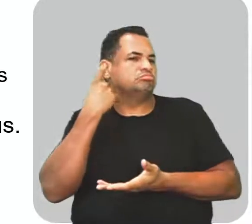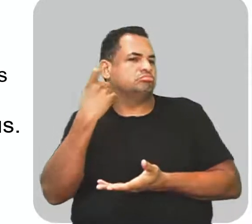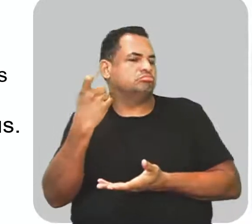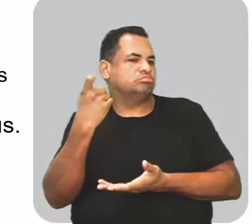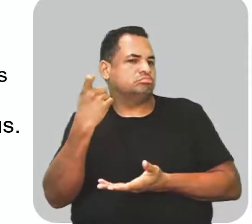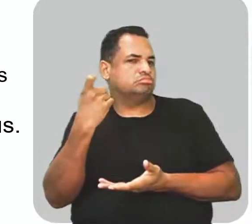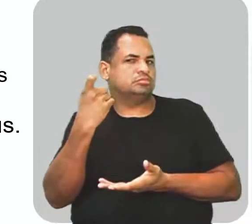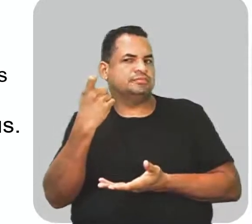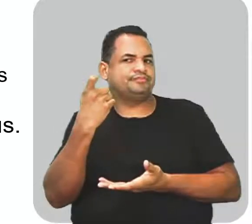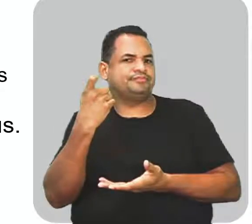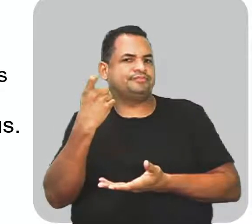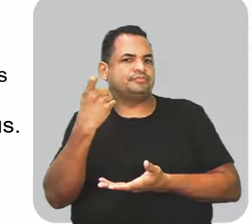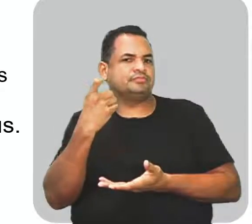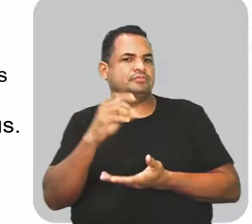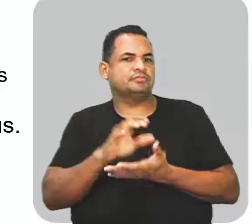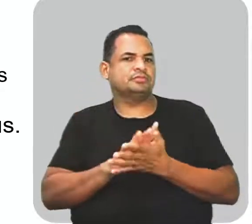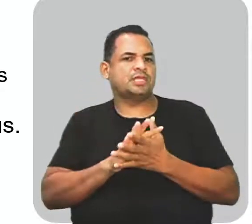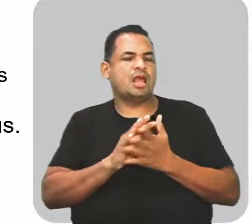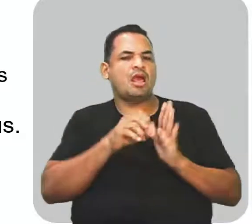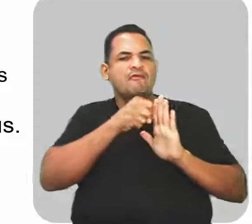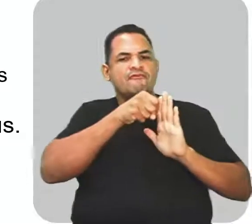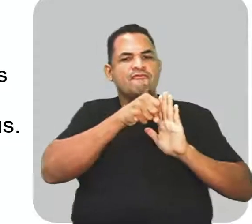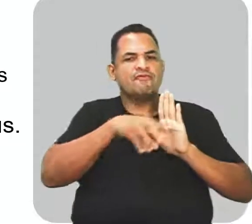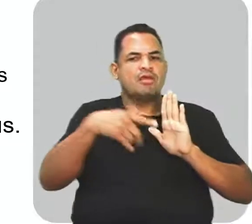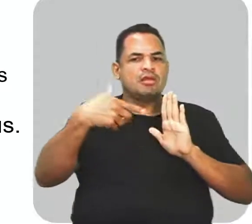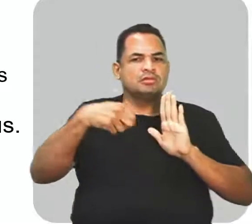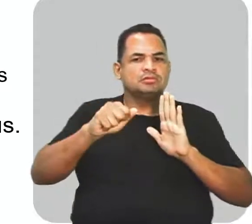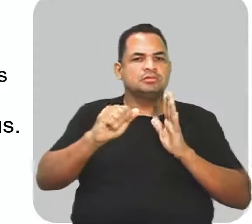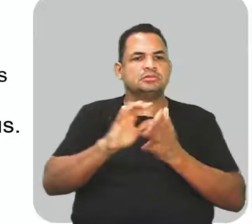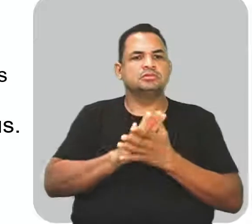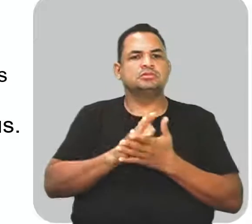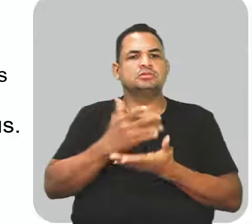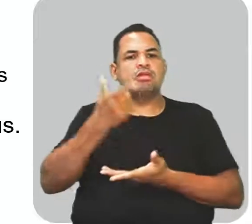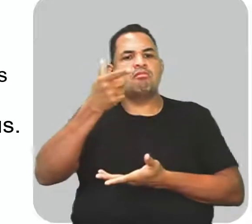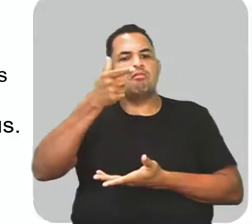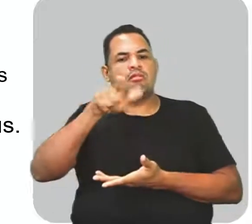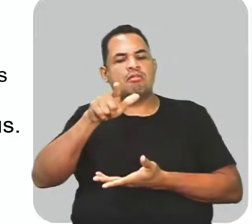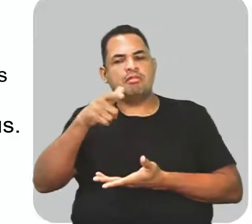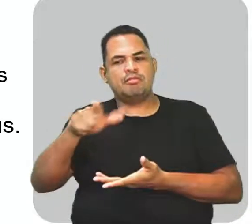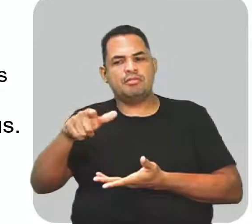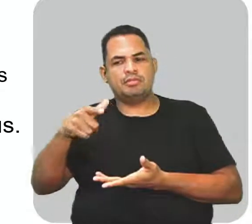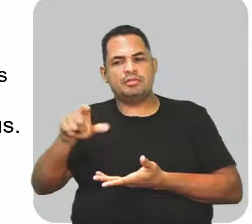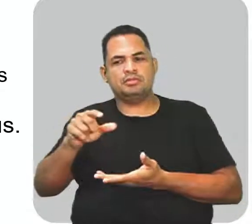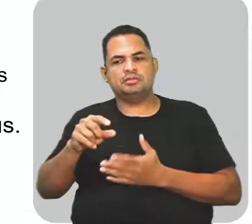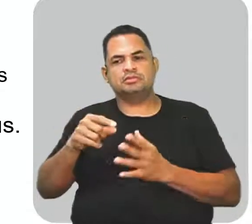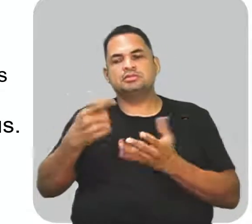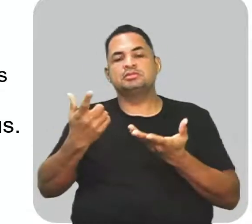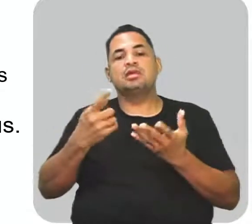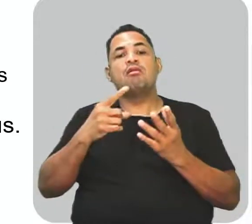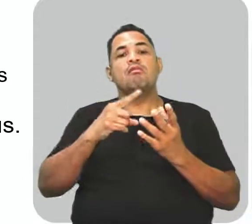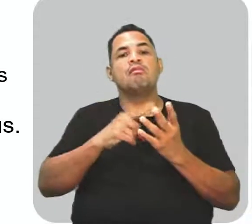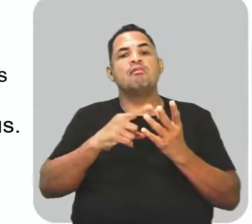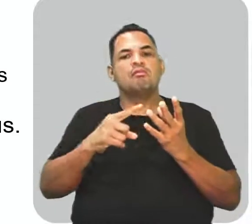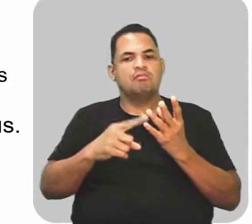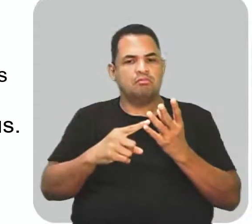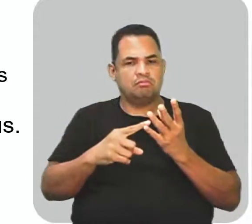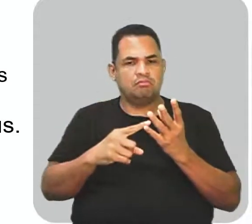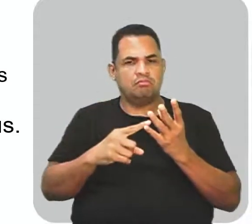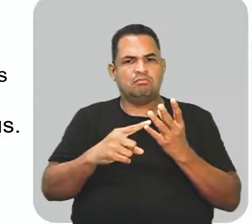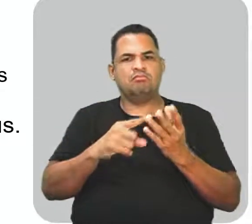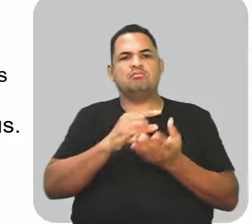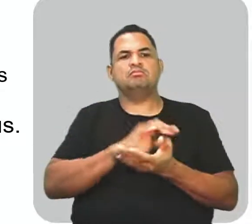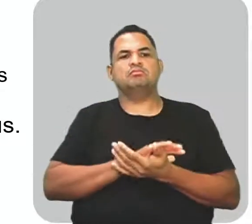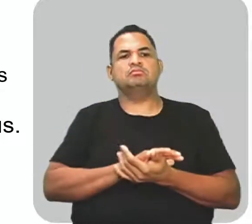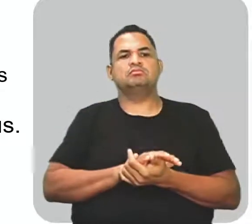De acordo com o som. Sendo uma figura de linguagem que ocorre por meio da repetição de vogais.